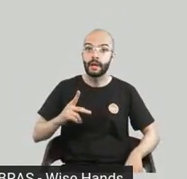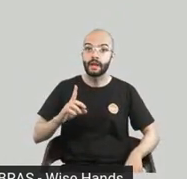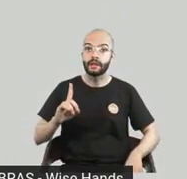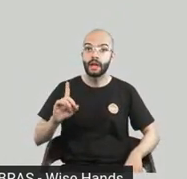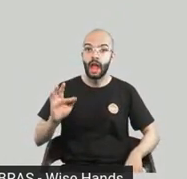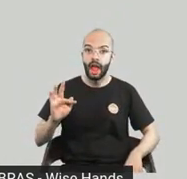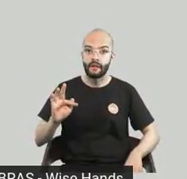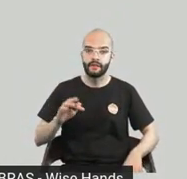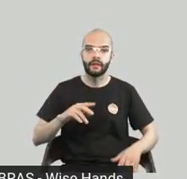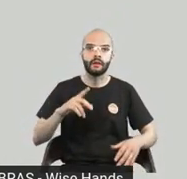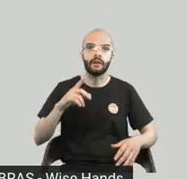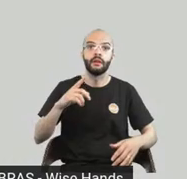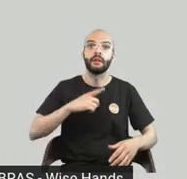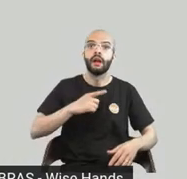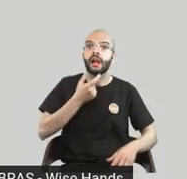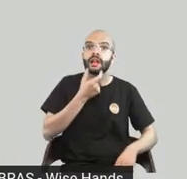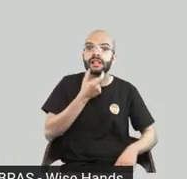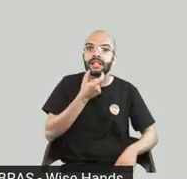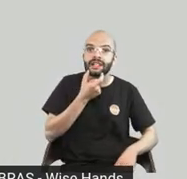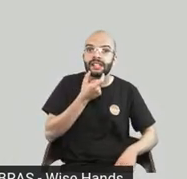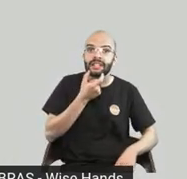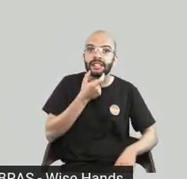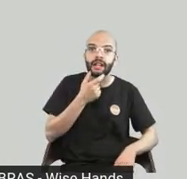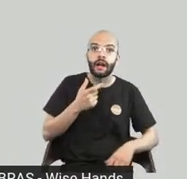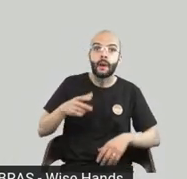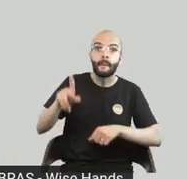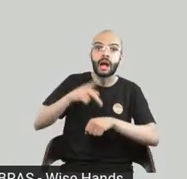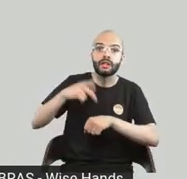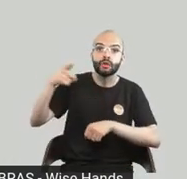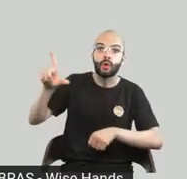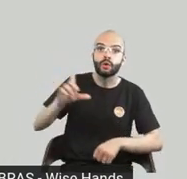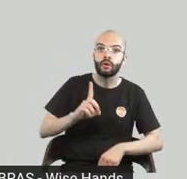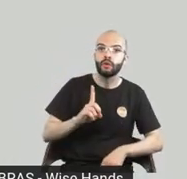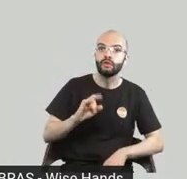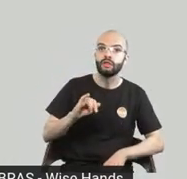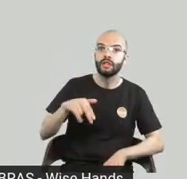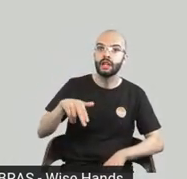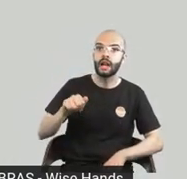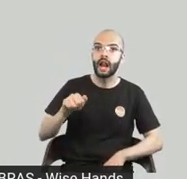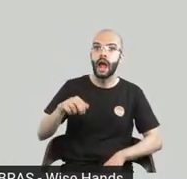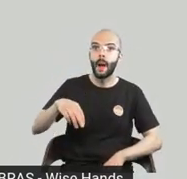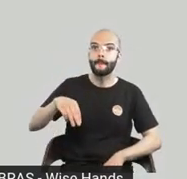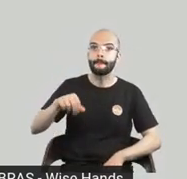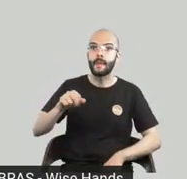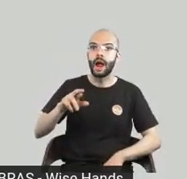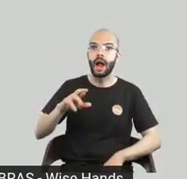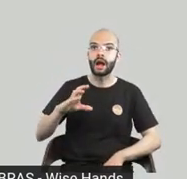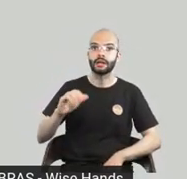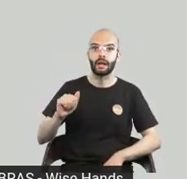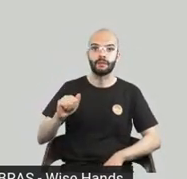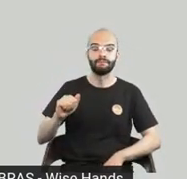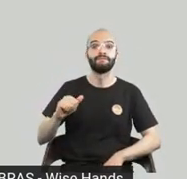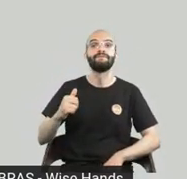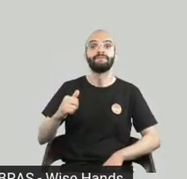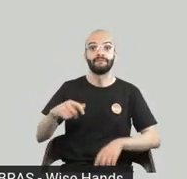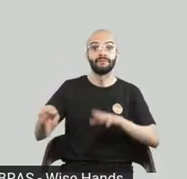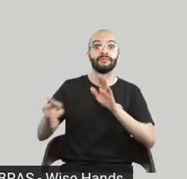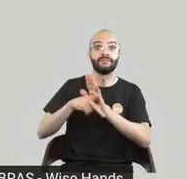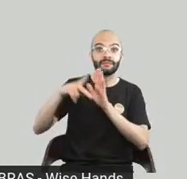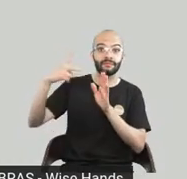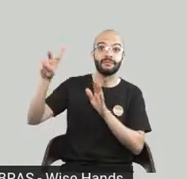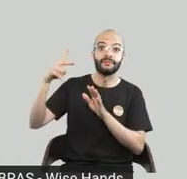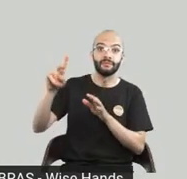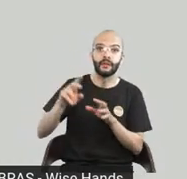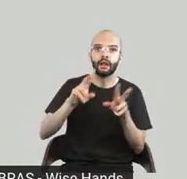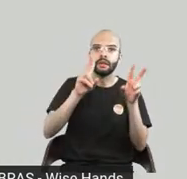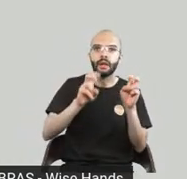dinamarquês que exigem uma pesquisa muito específica então muitas horas de trabalho de um profissional que foi